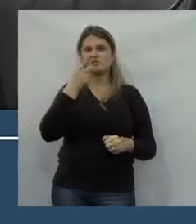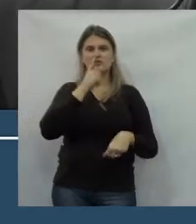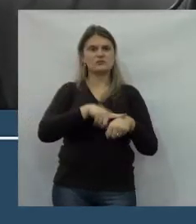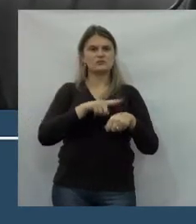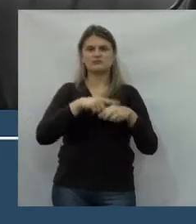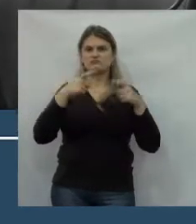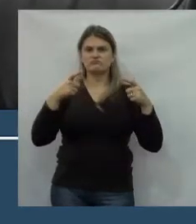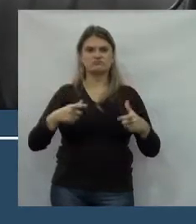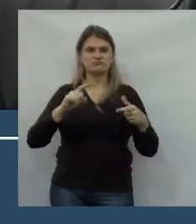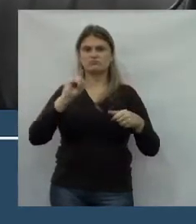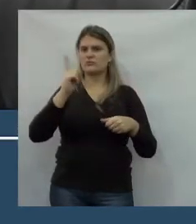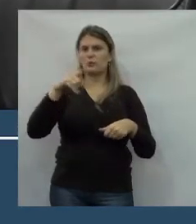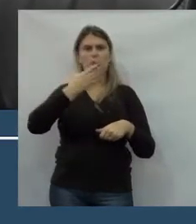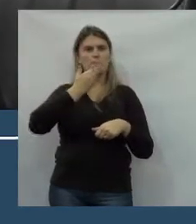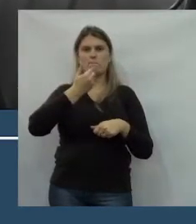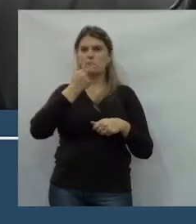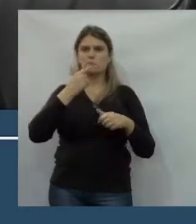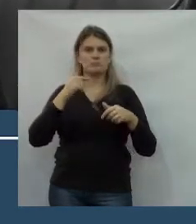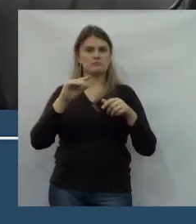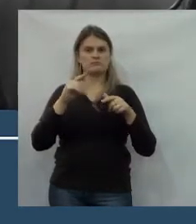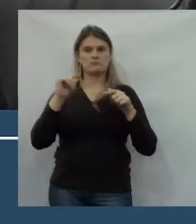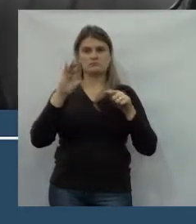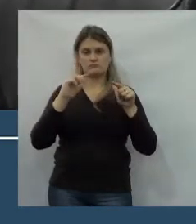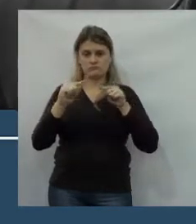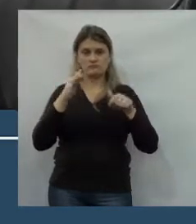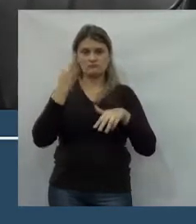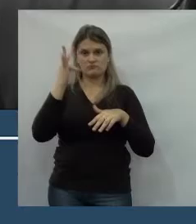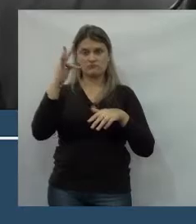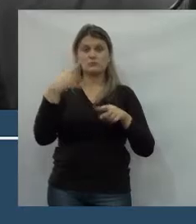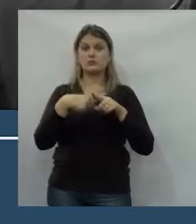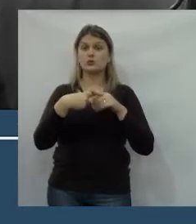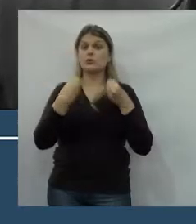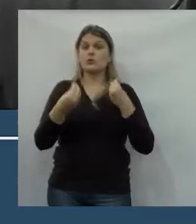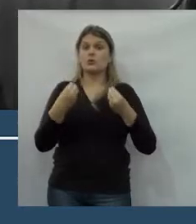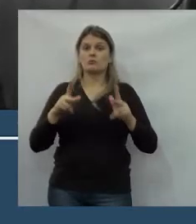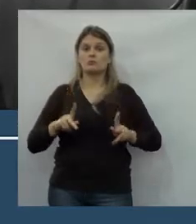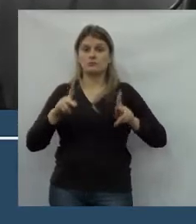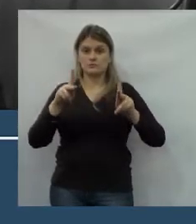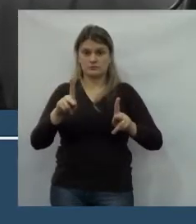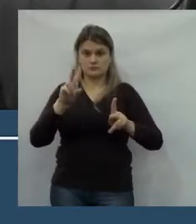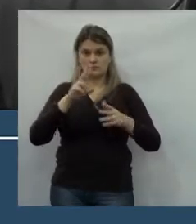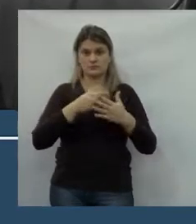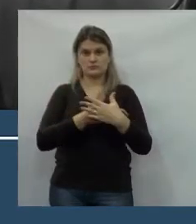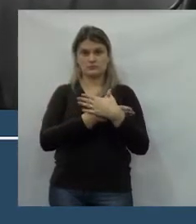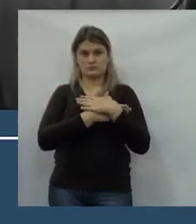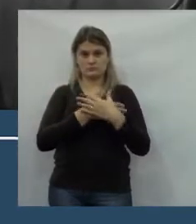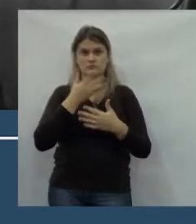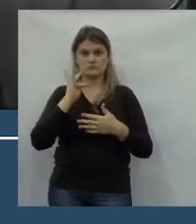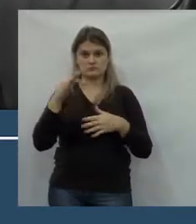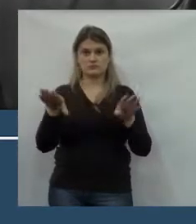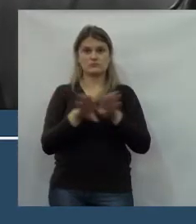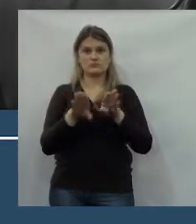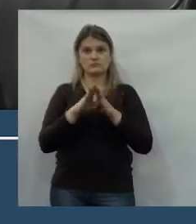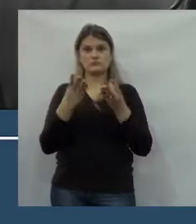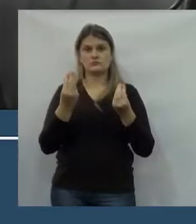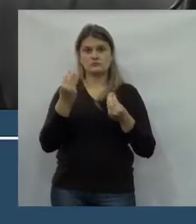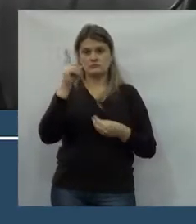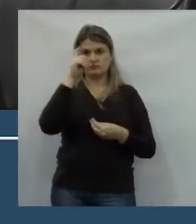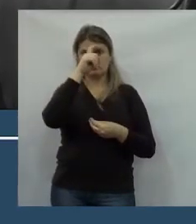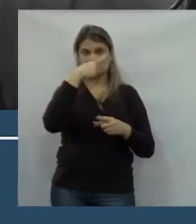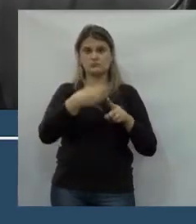comentavam do local, que não seria o melhor local possível. Mas, assim como nós, do povo da Nova Vitória, que passamos muitas dificuldades